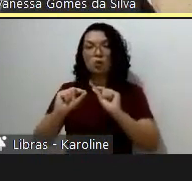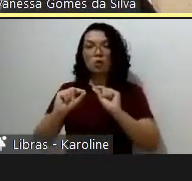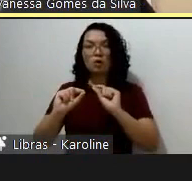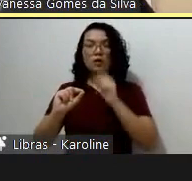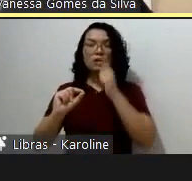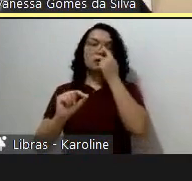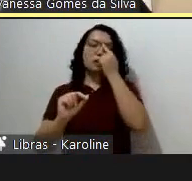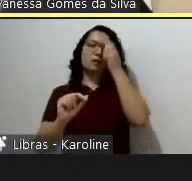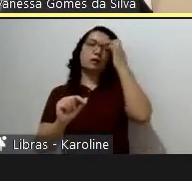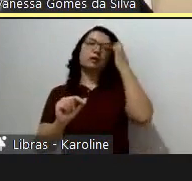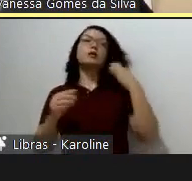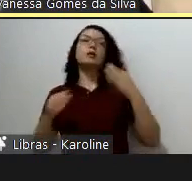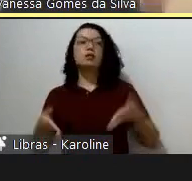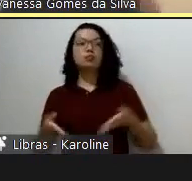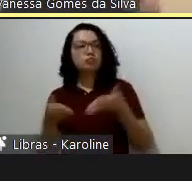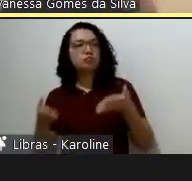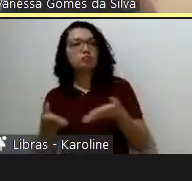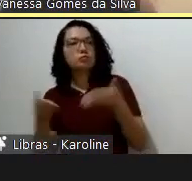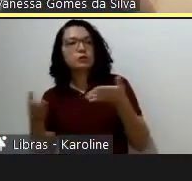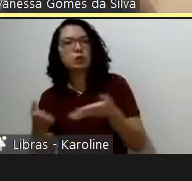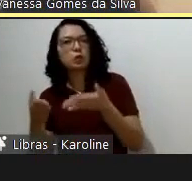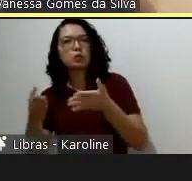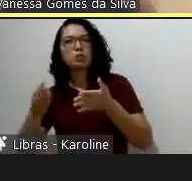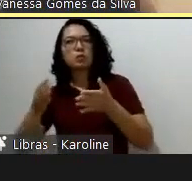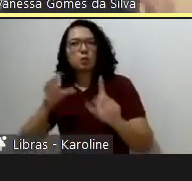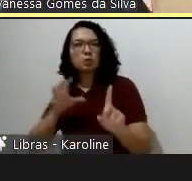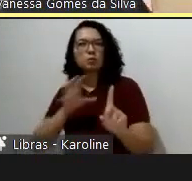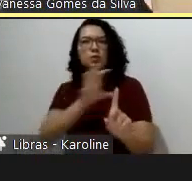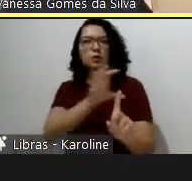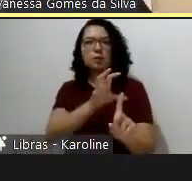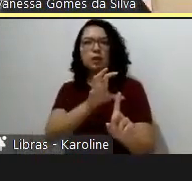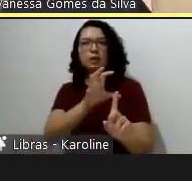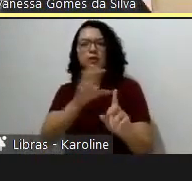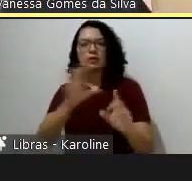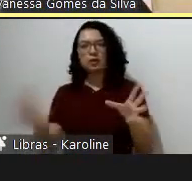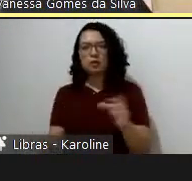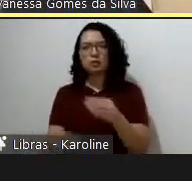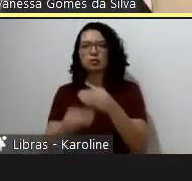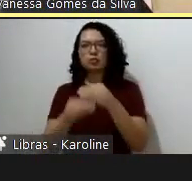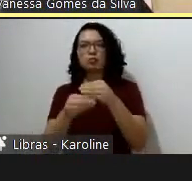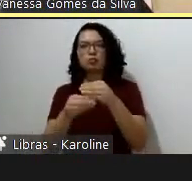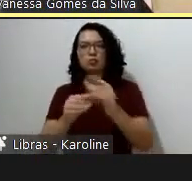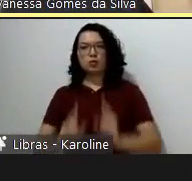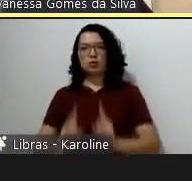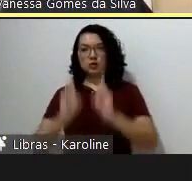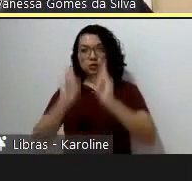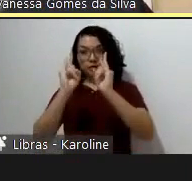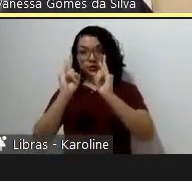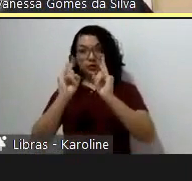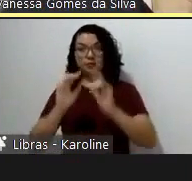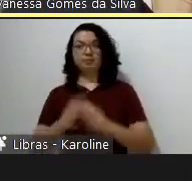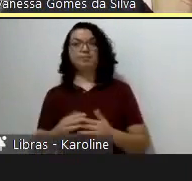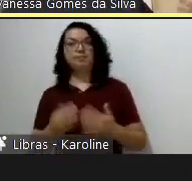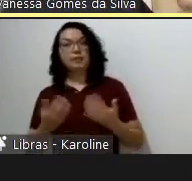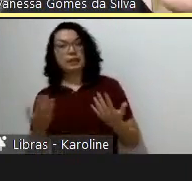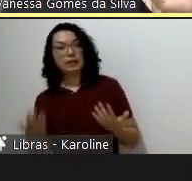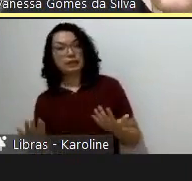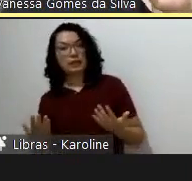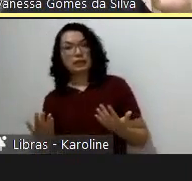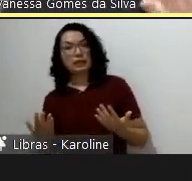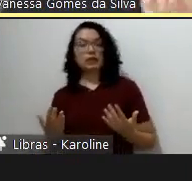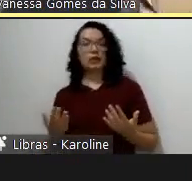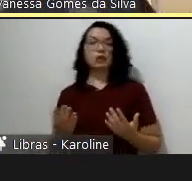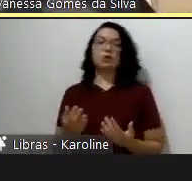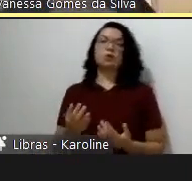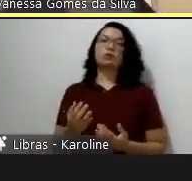vão trazer uma contribuição de impactos que fica presa ao edifício. Nessa fase com o elefante na sala,